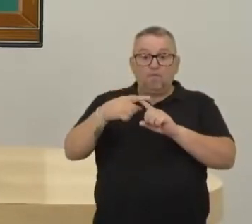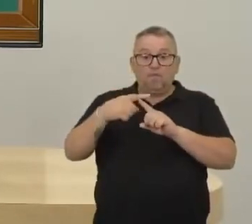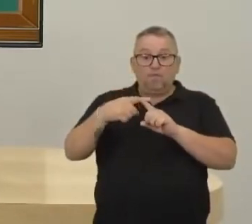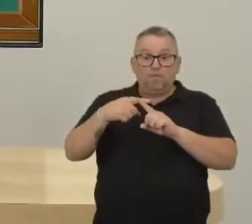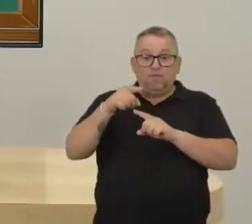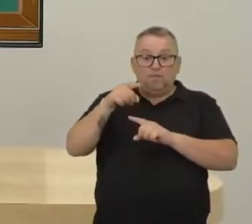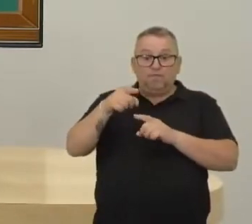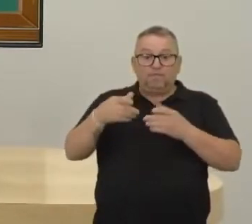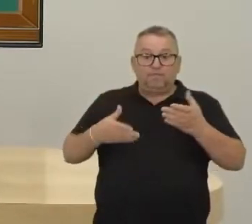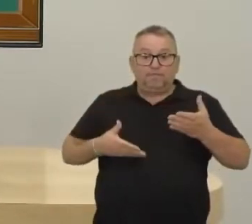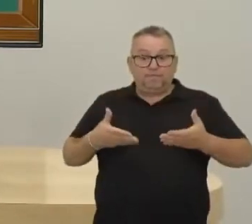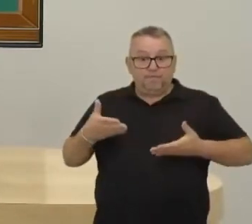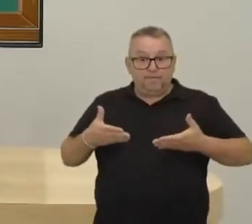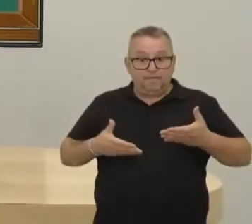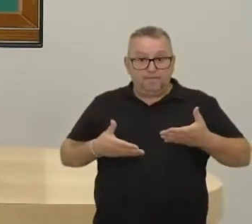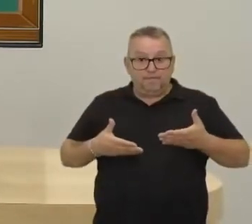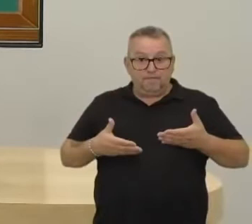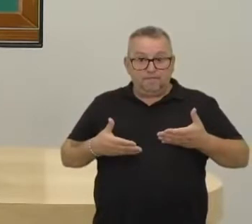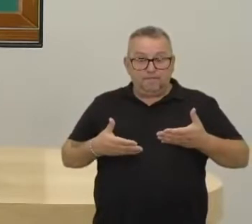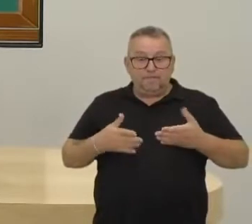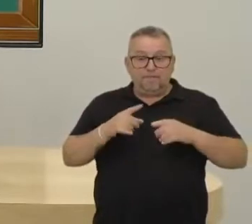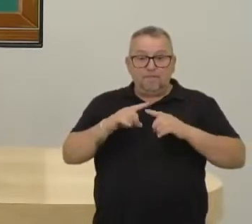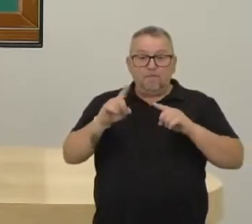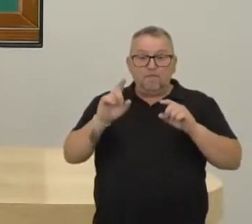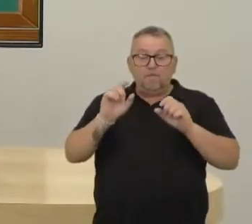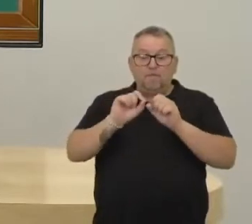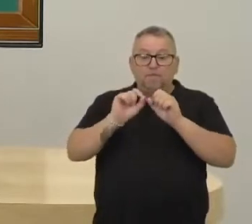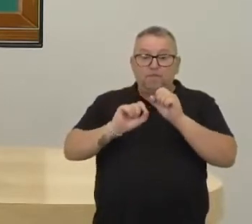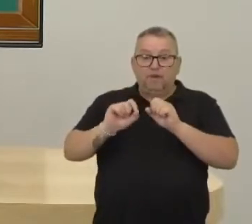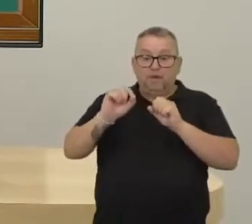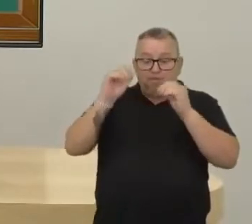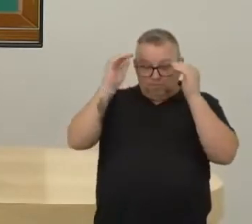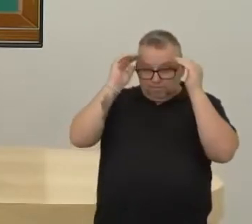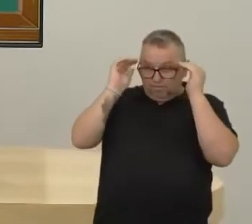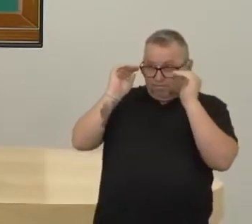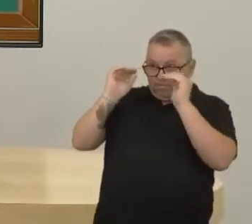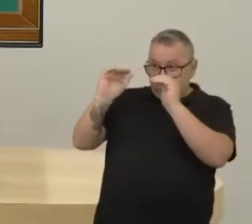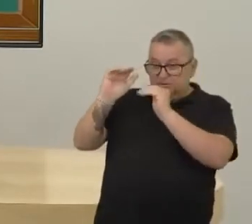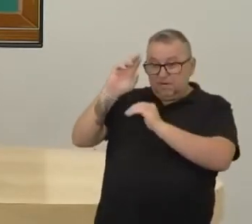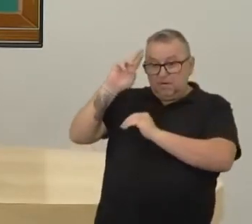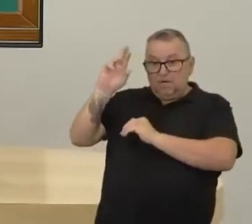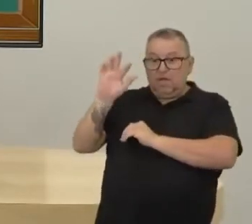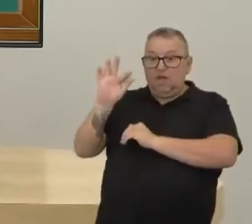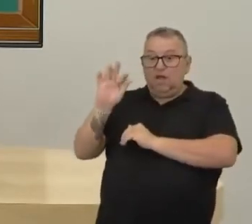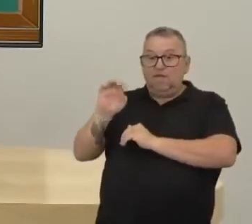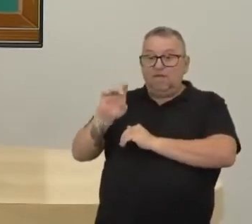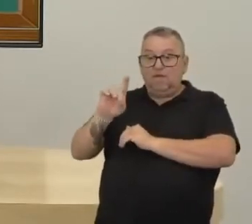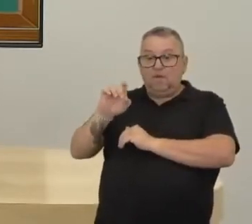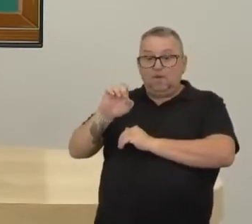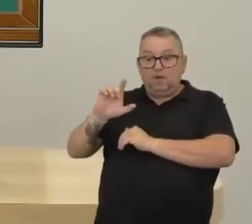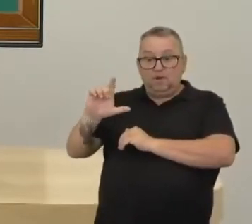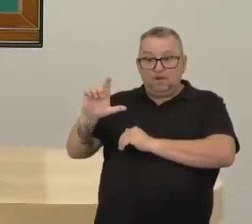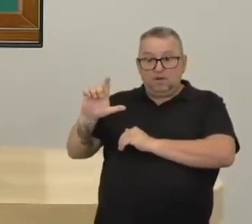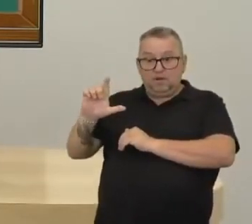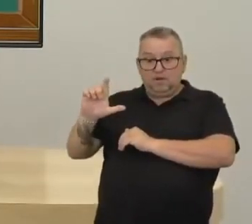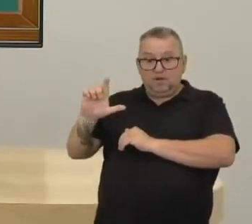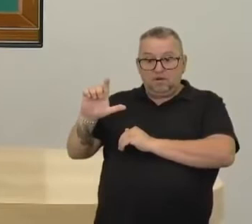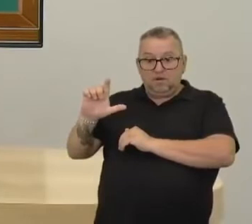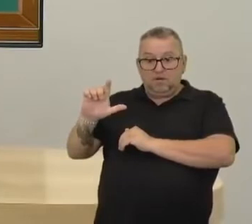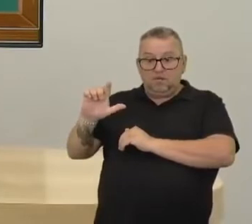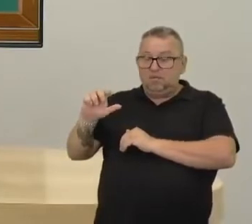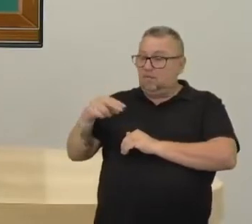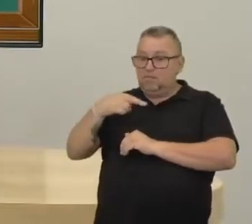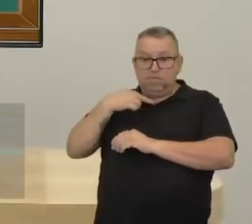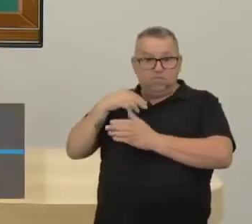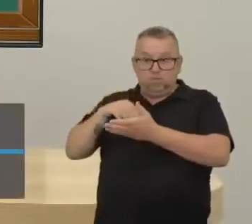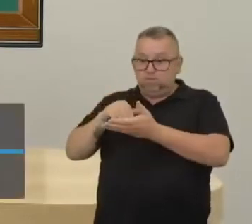Esses servos, agora, eles devem lealdade ao seu senhor feudal. O senhor feudal não pode mandar